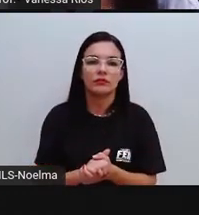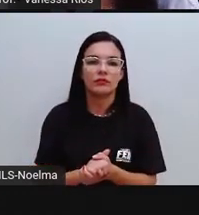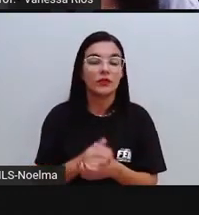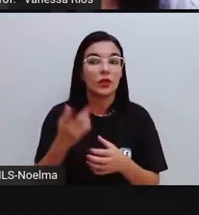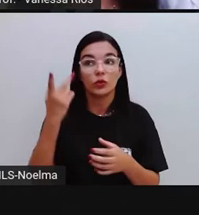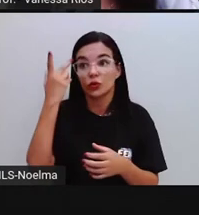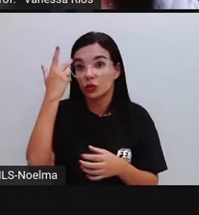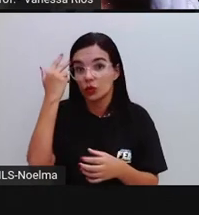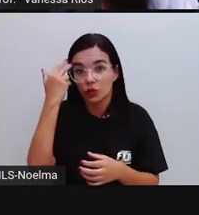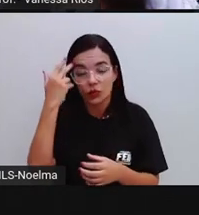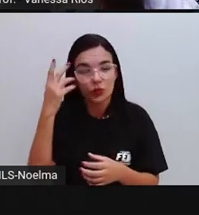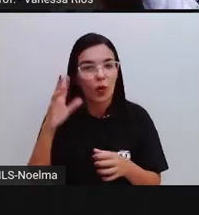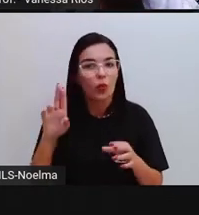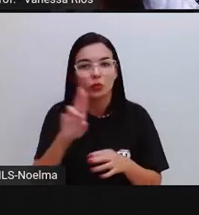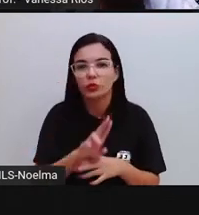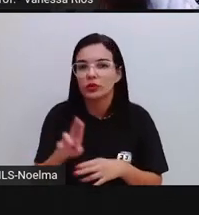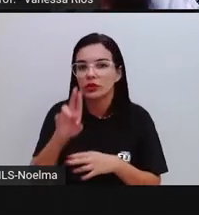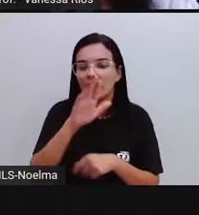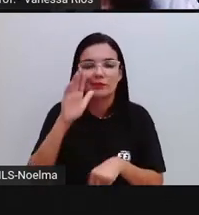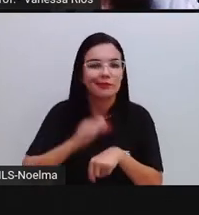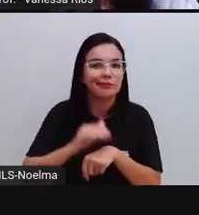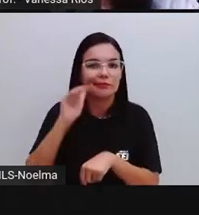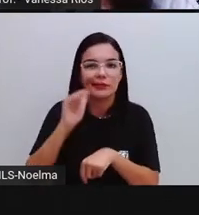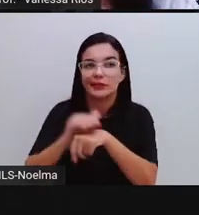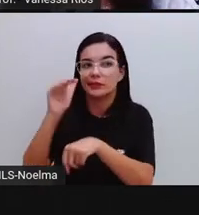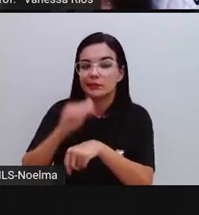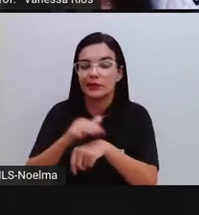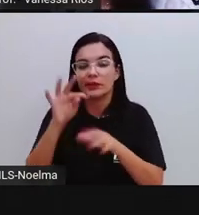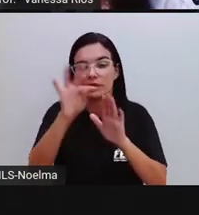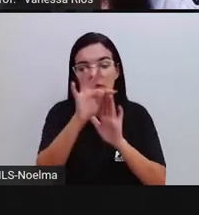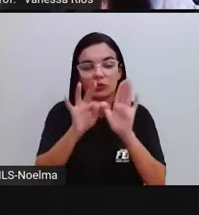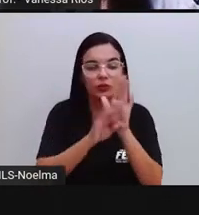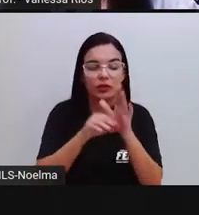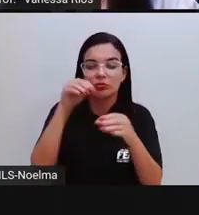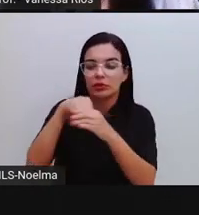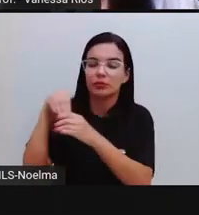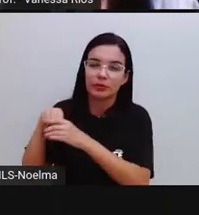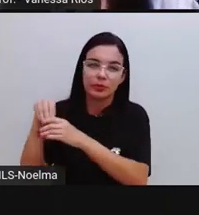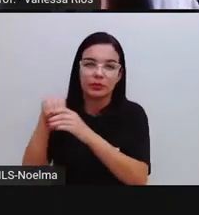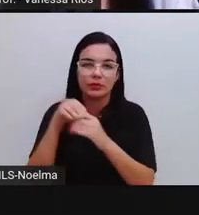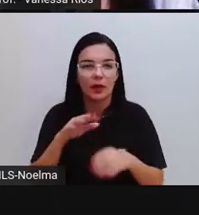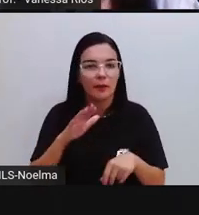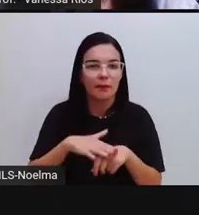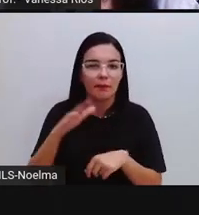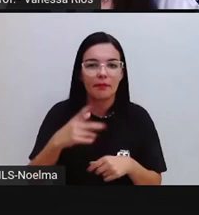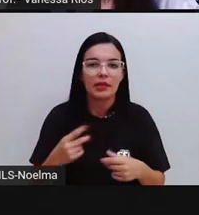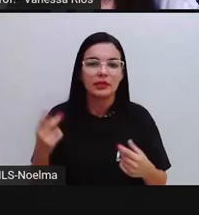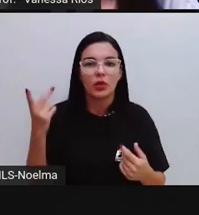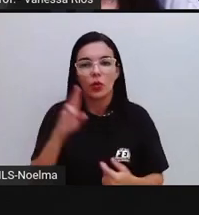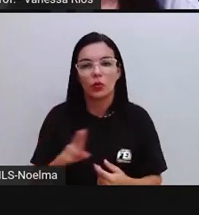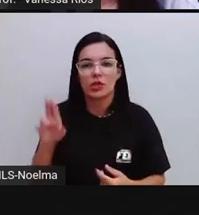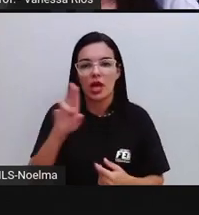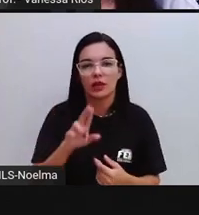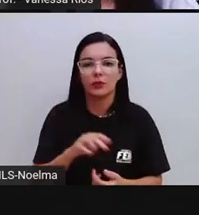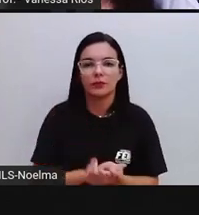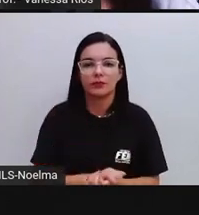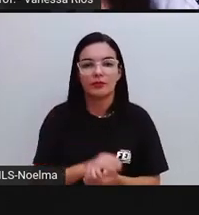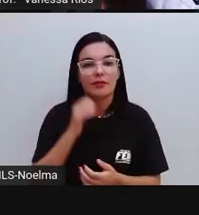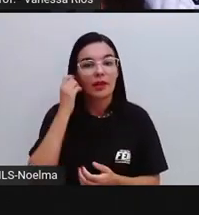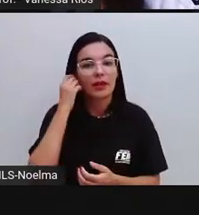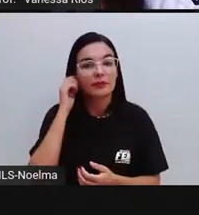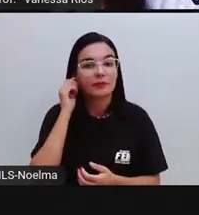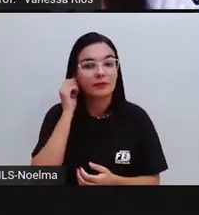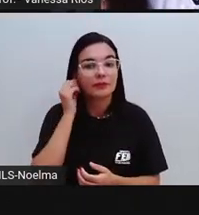comum, é o modo mais presente entre os verbos aparecendo em sua utilização. E aí, o